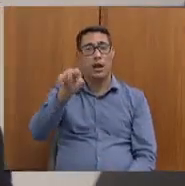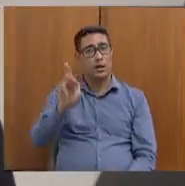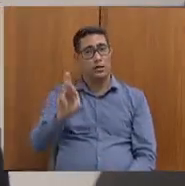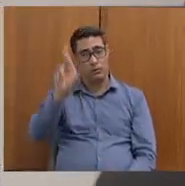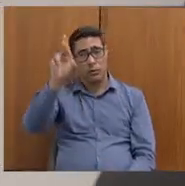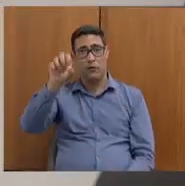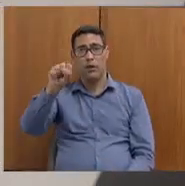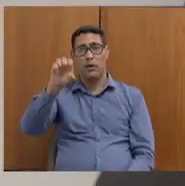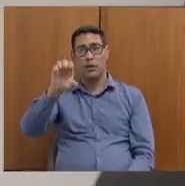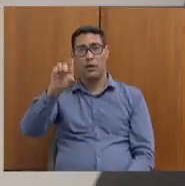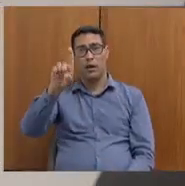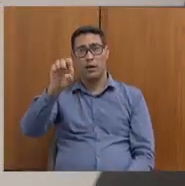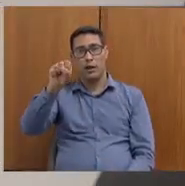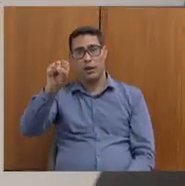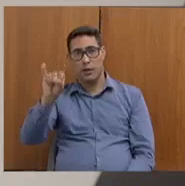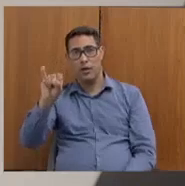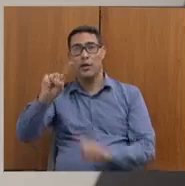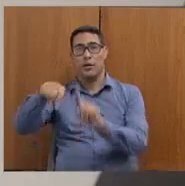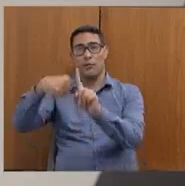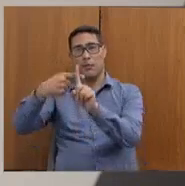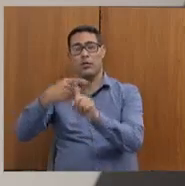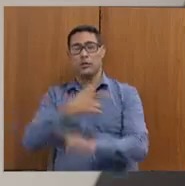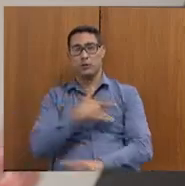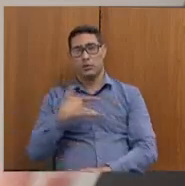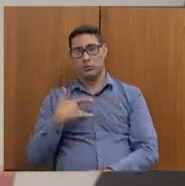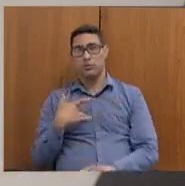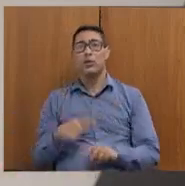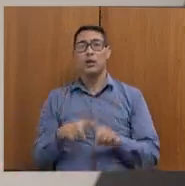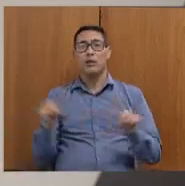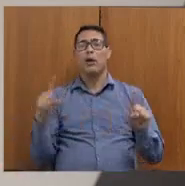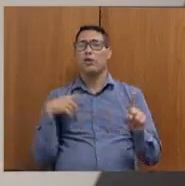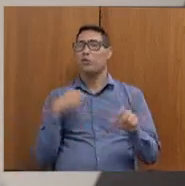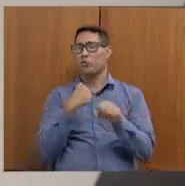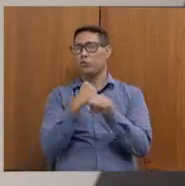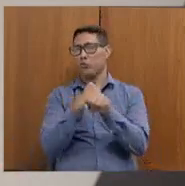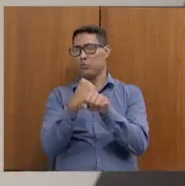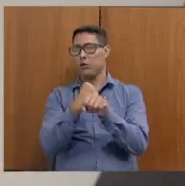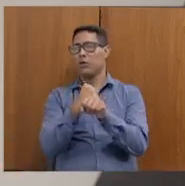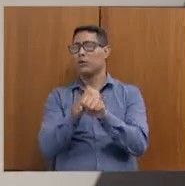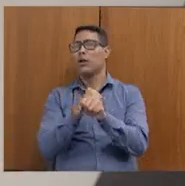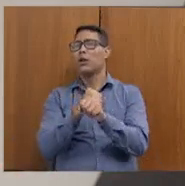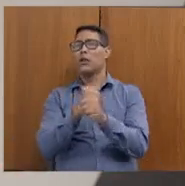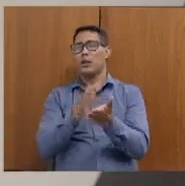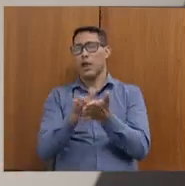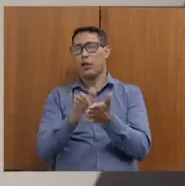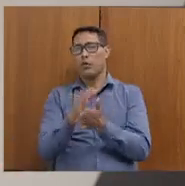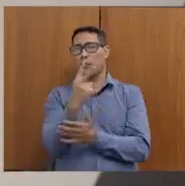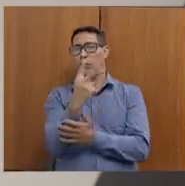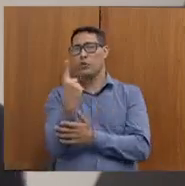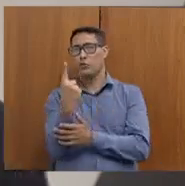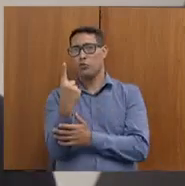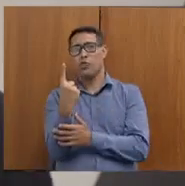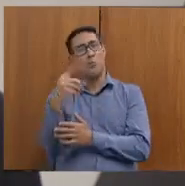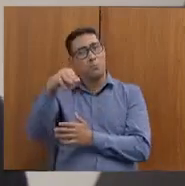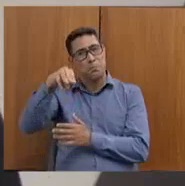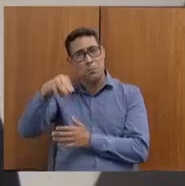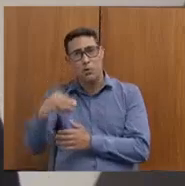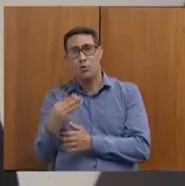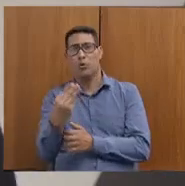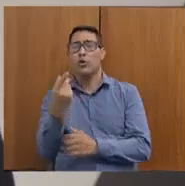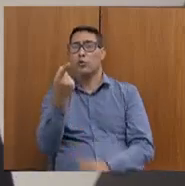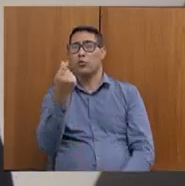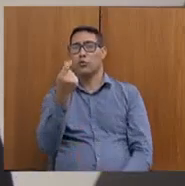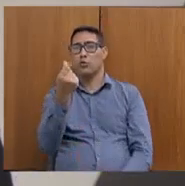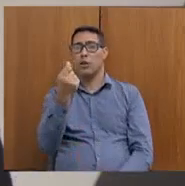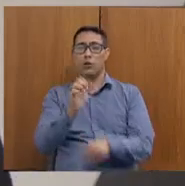sedese e da saúde. E a gente sabe que, nos últimos anos, foram gastos 21 milhões do Estado, de dinheiro do Estado, nas